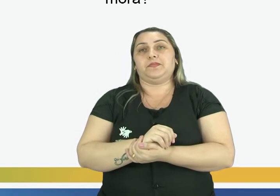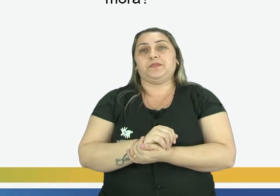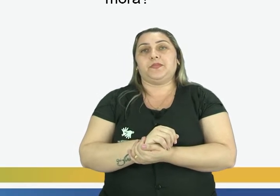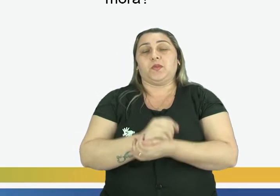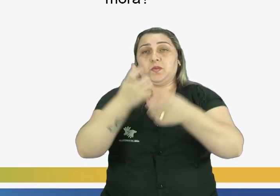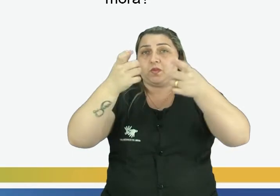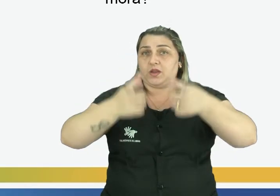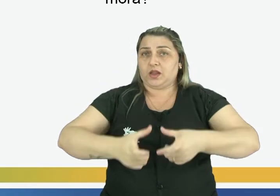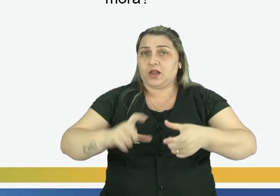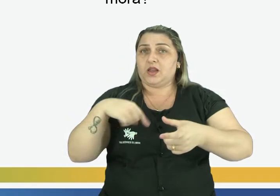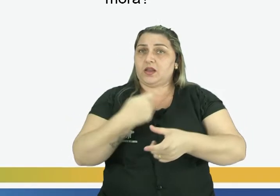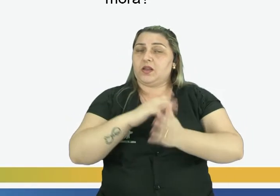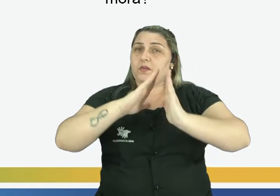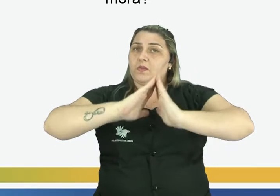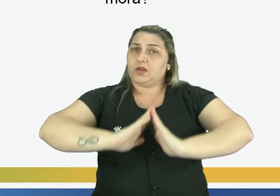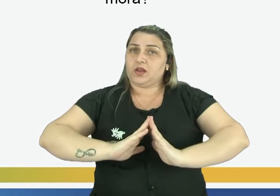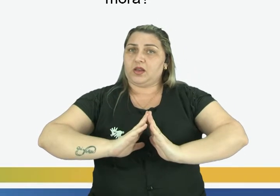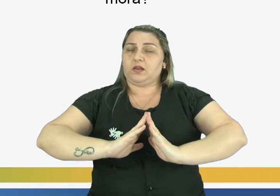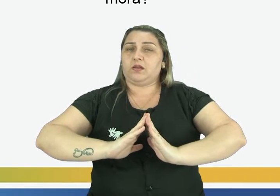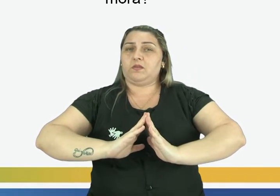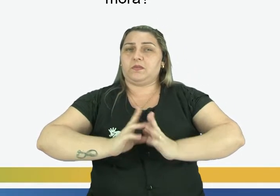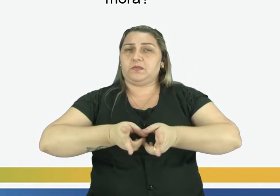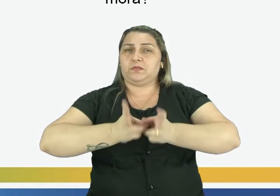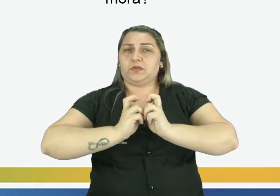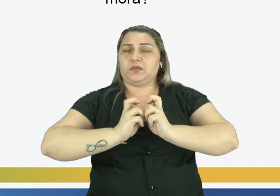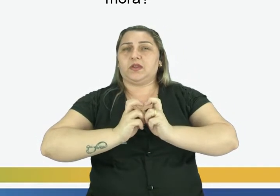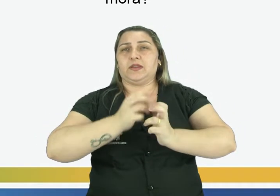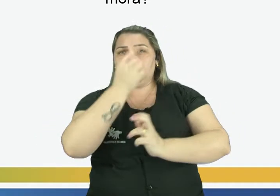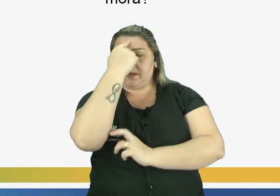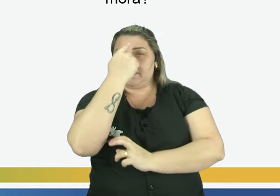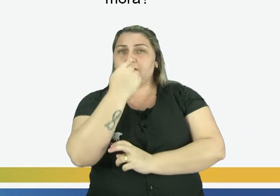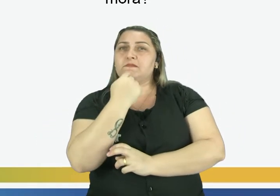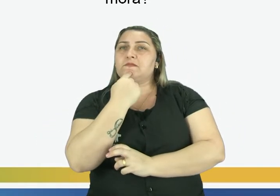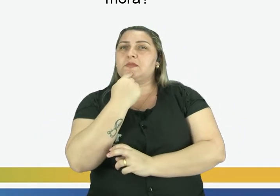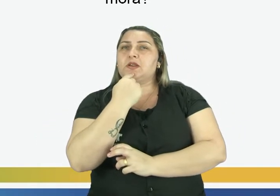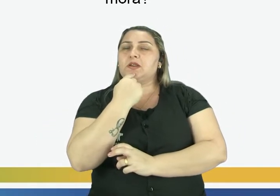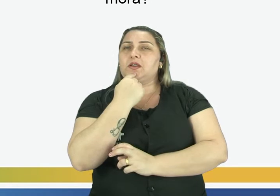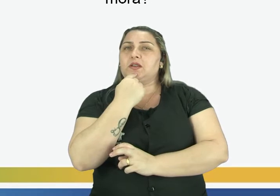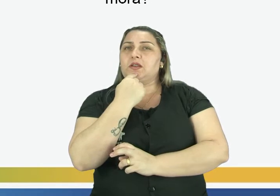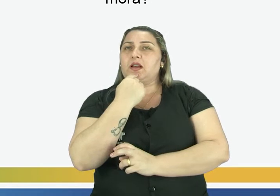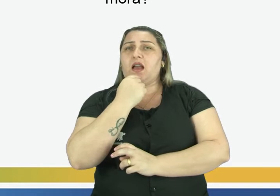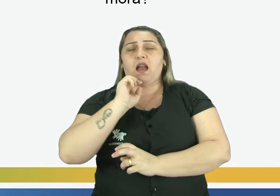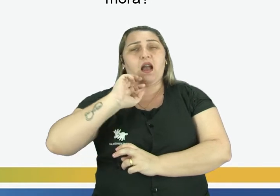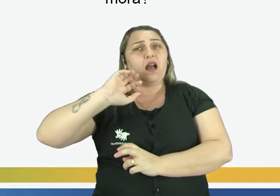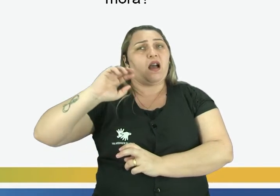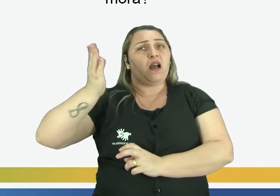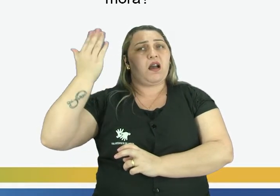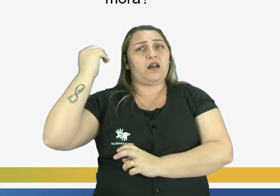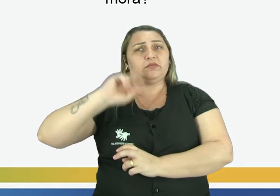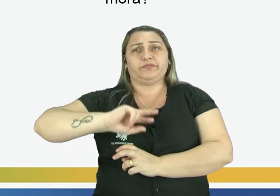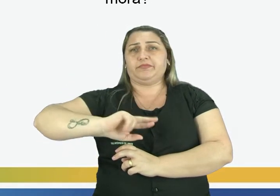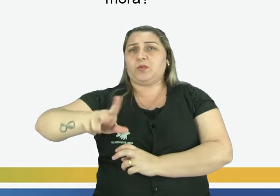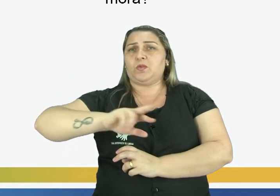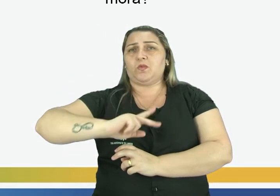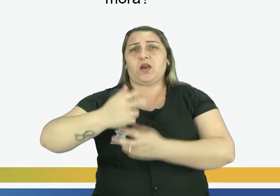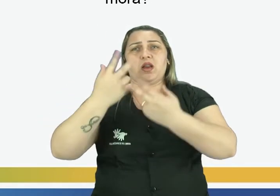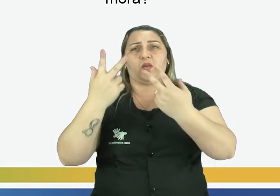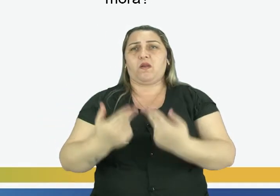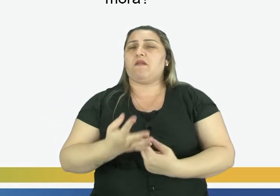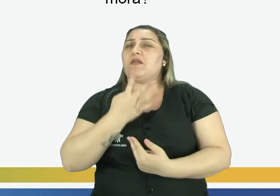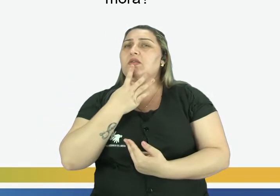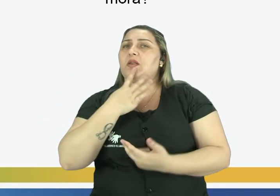lugares que nós moramos, vocês observaram através das imagens, que eles não eram assim. Não é como nós